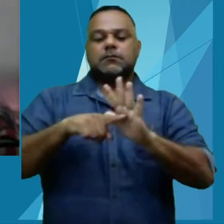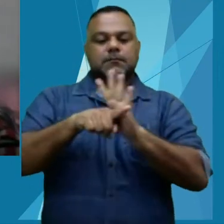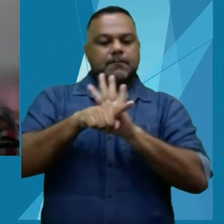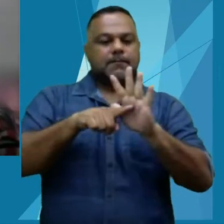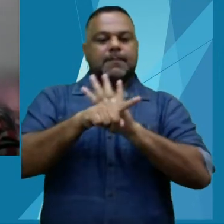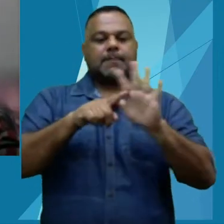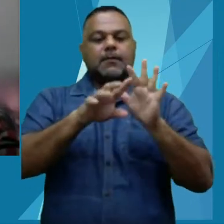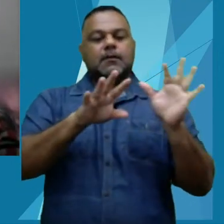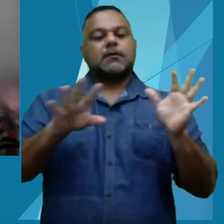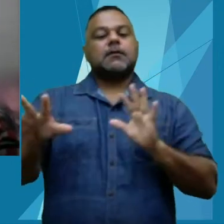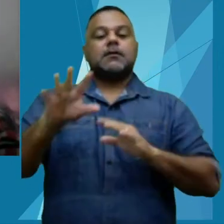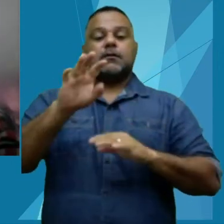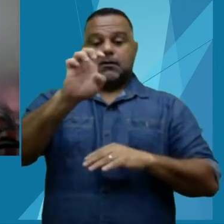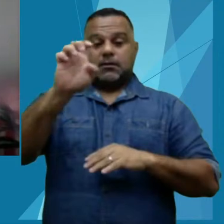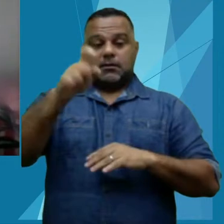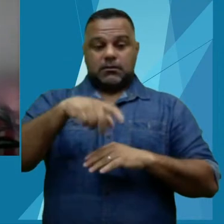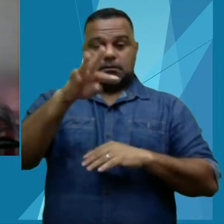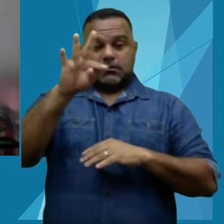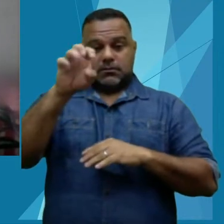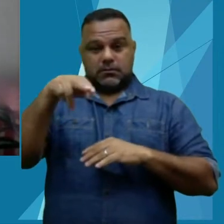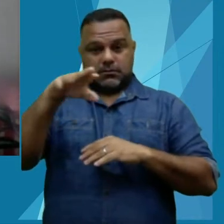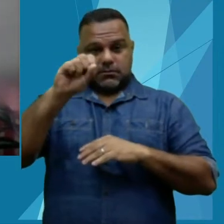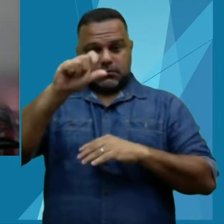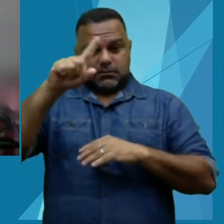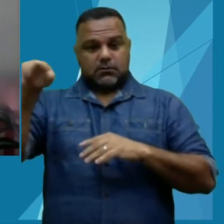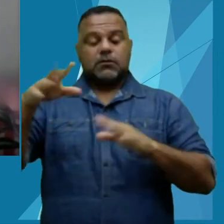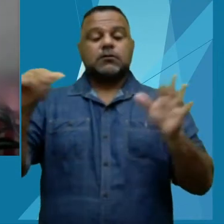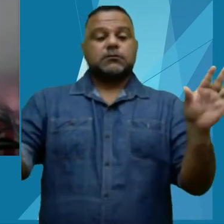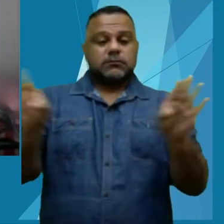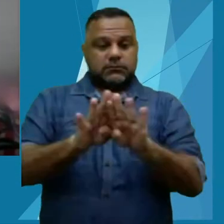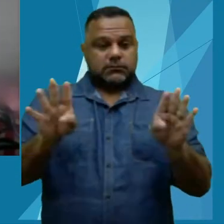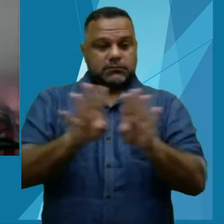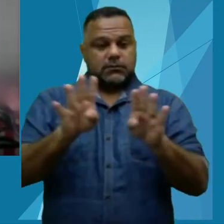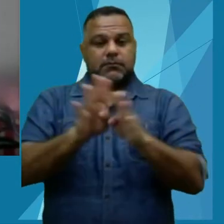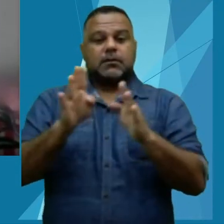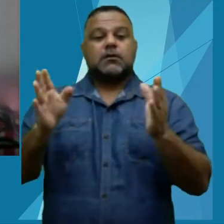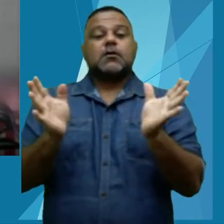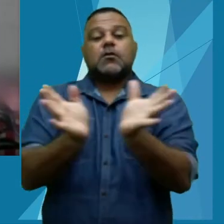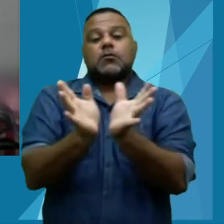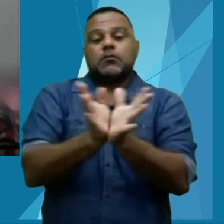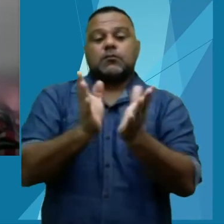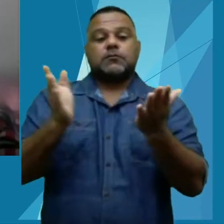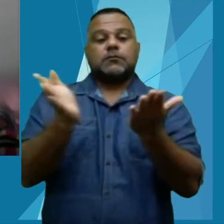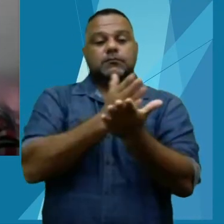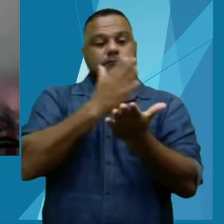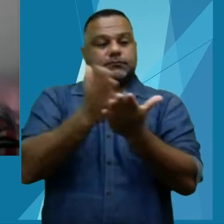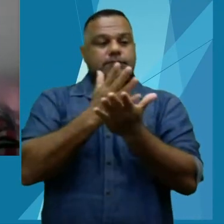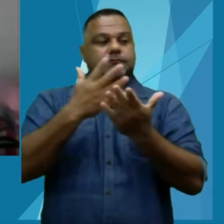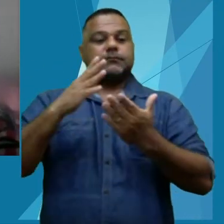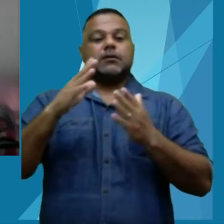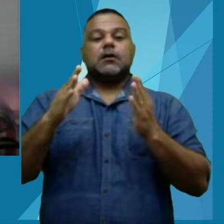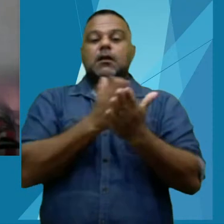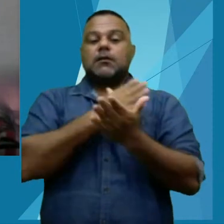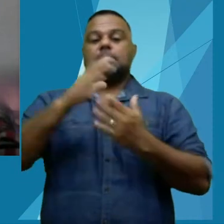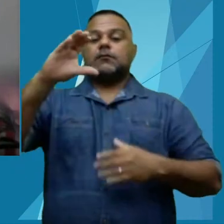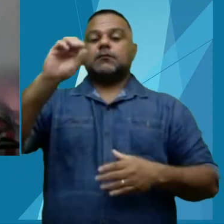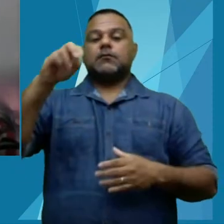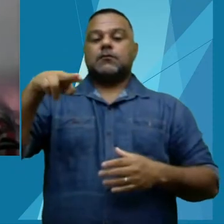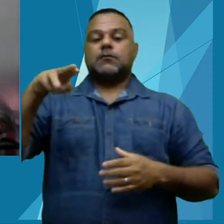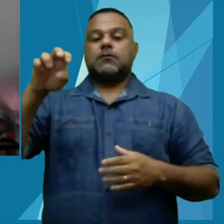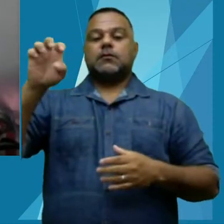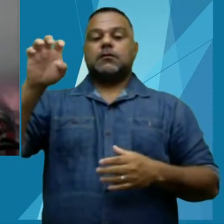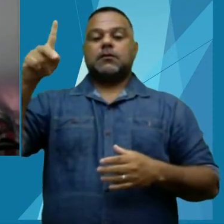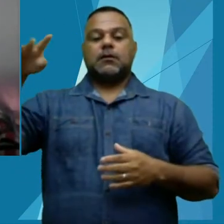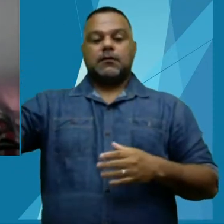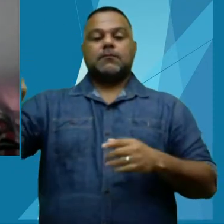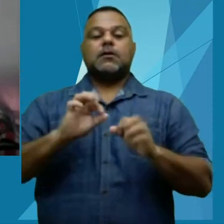Ainda em 2015, organizou o primeiro lançamento coletivo de livros no CONEP, com o objetivo de divulgar as